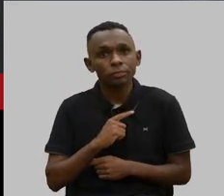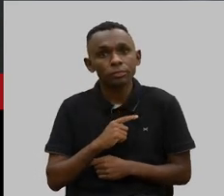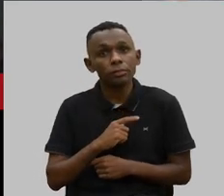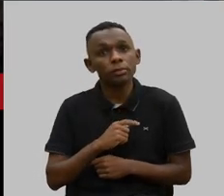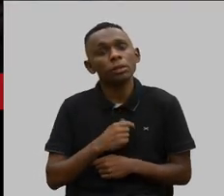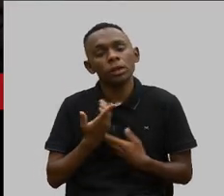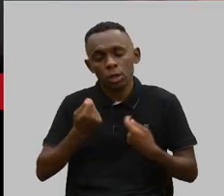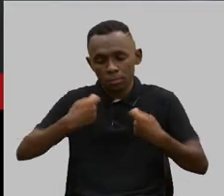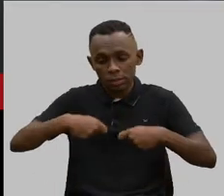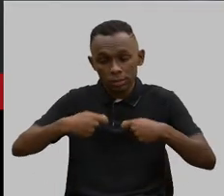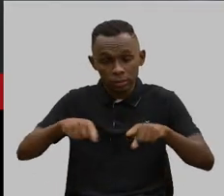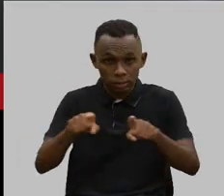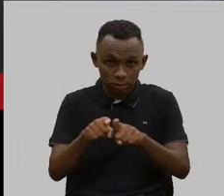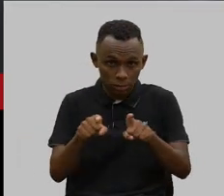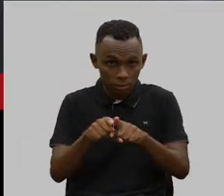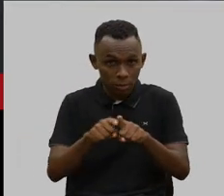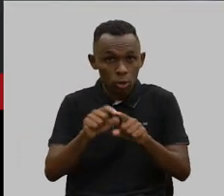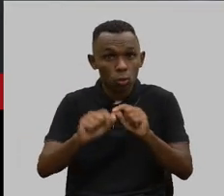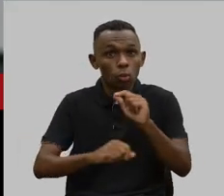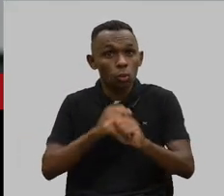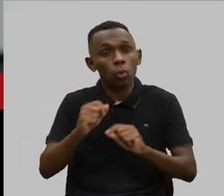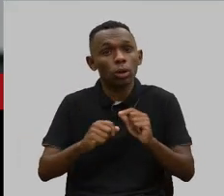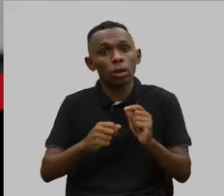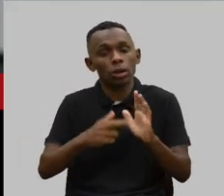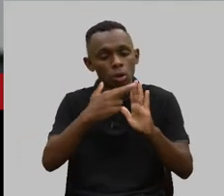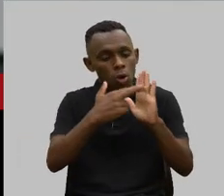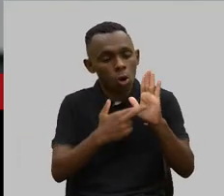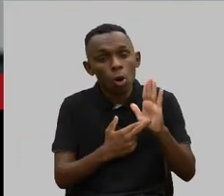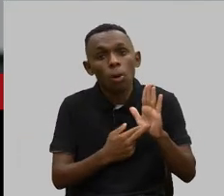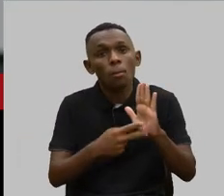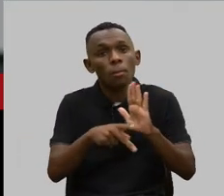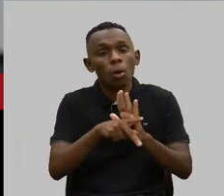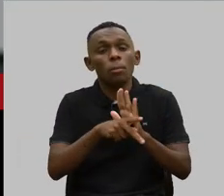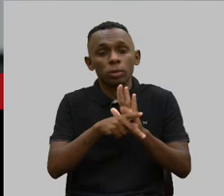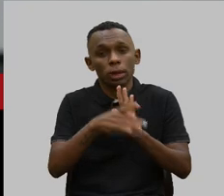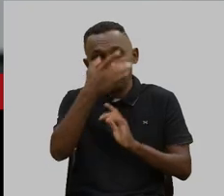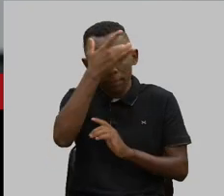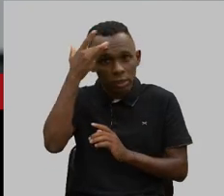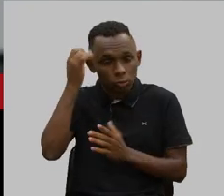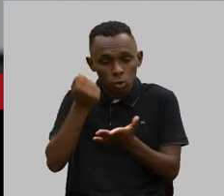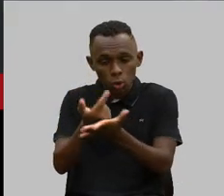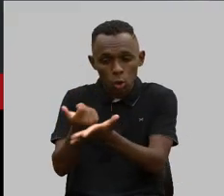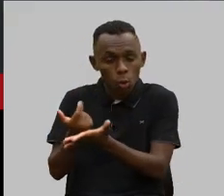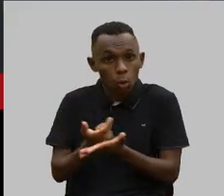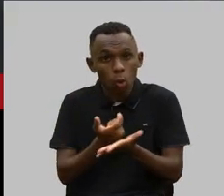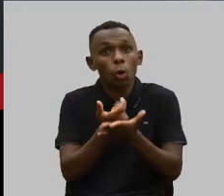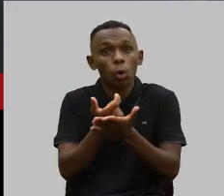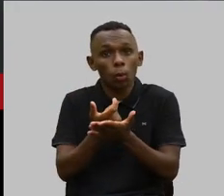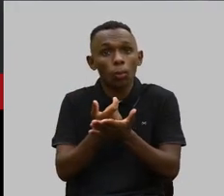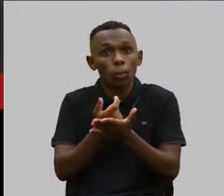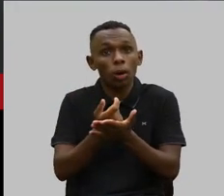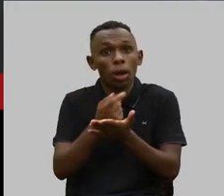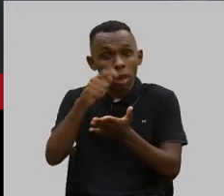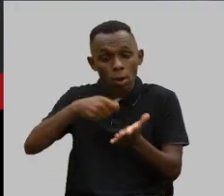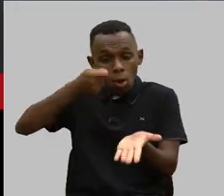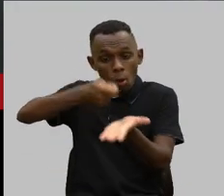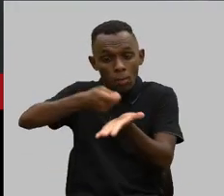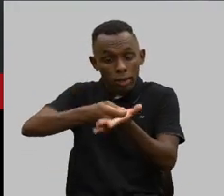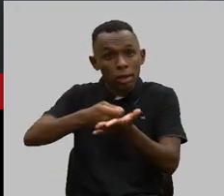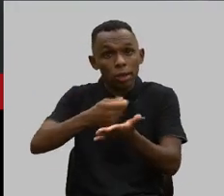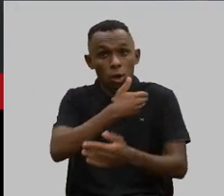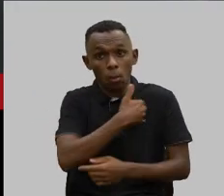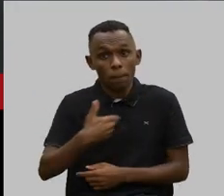que buscar, doutora Ana, o Código de Defesa do Consumidor como a norma de ordem pública e